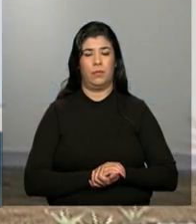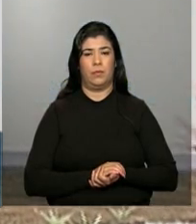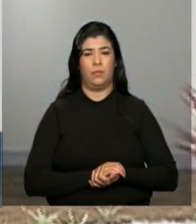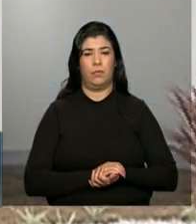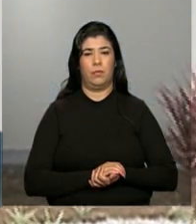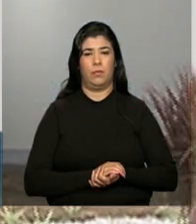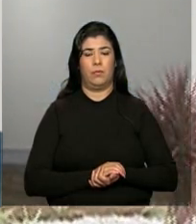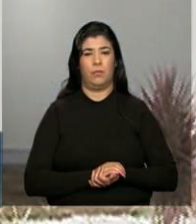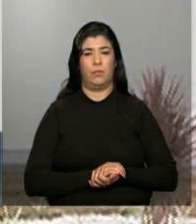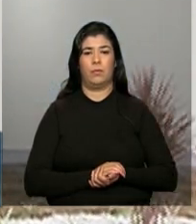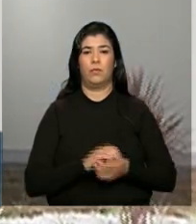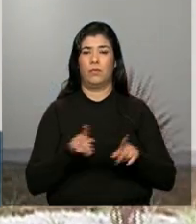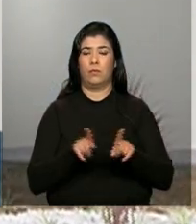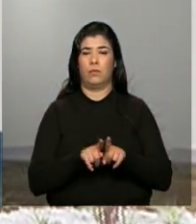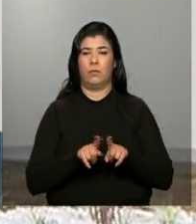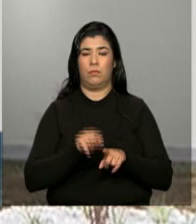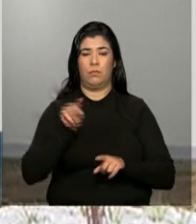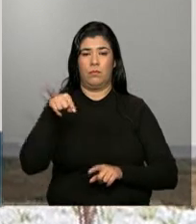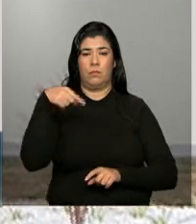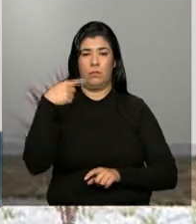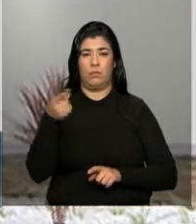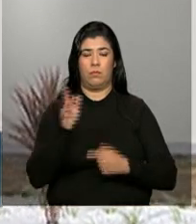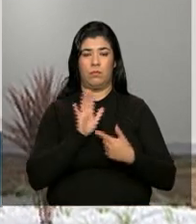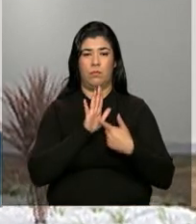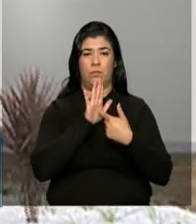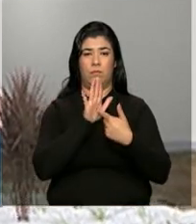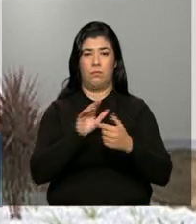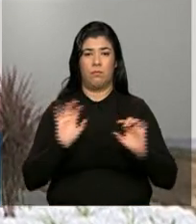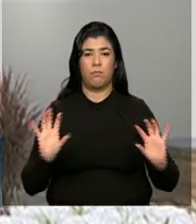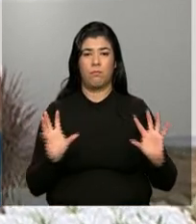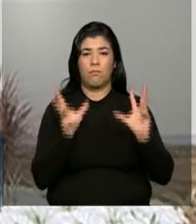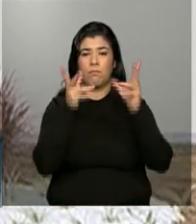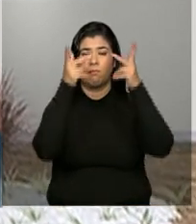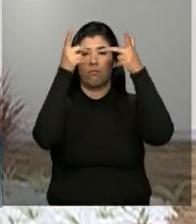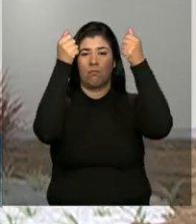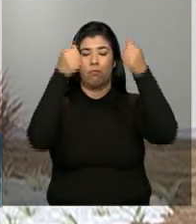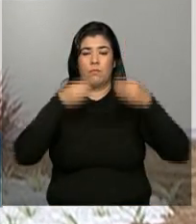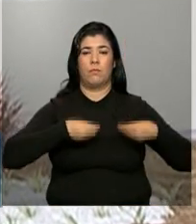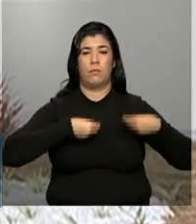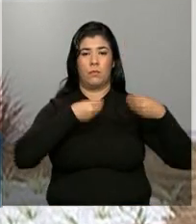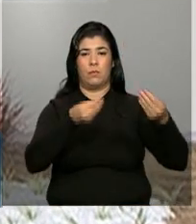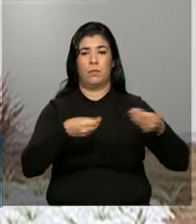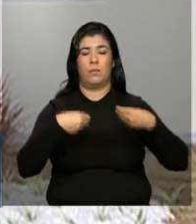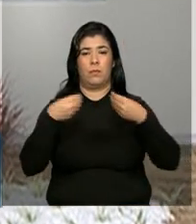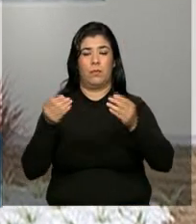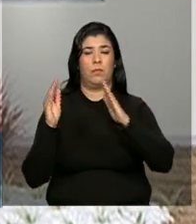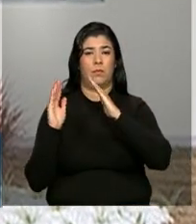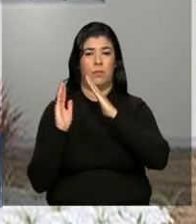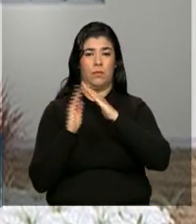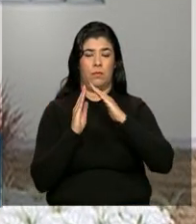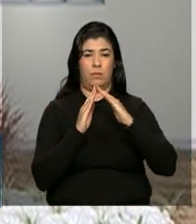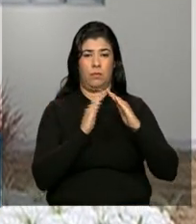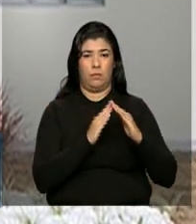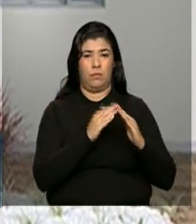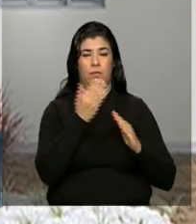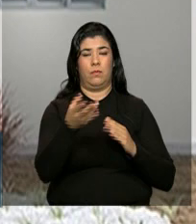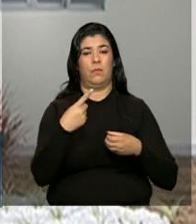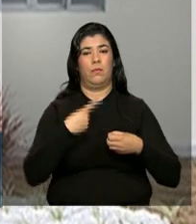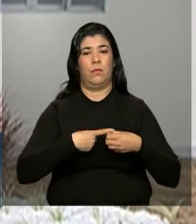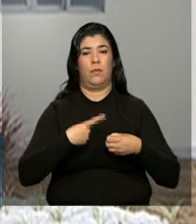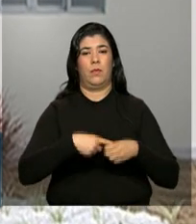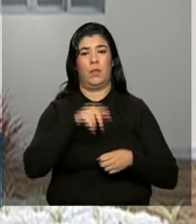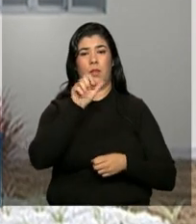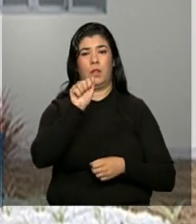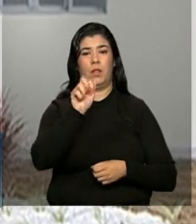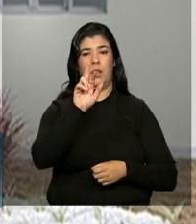E daqui a pouquinho, será a cerimônia de entrega dessas unidades habitacionais, lá em Araguari,